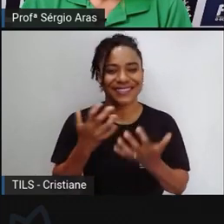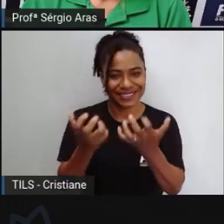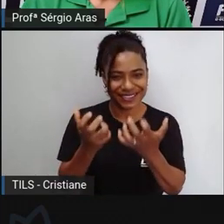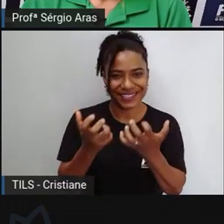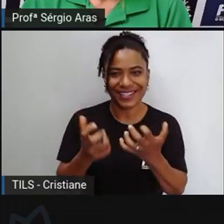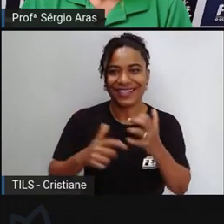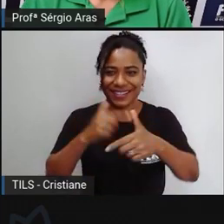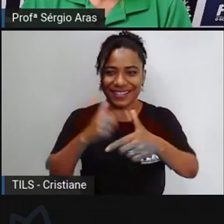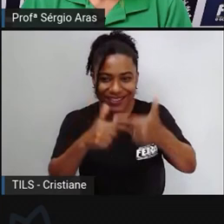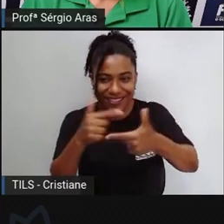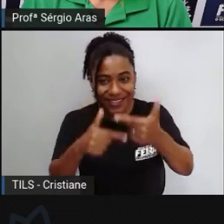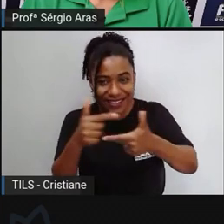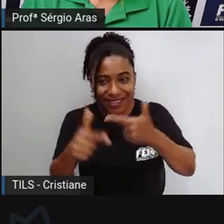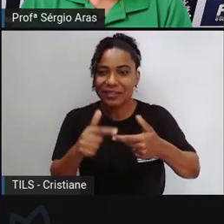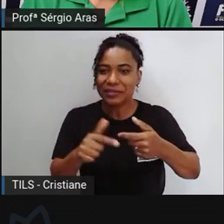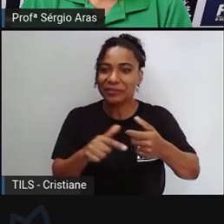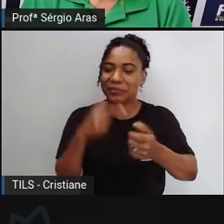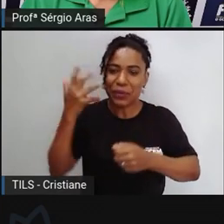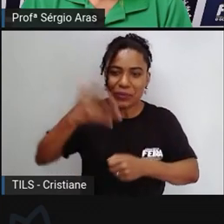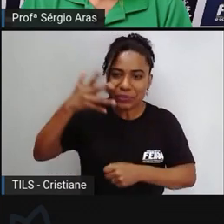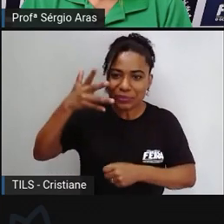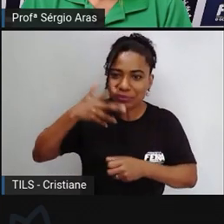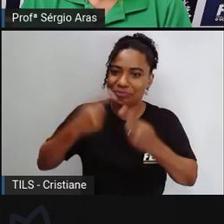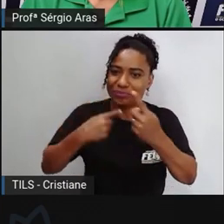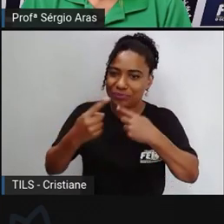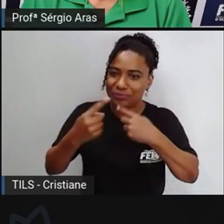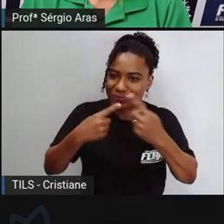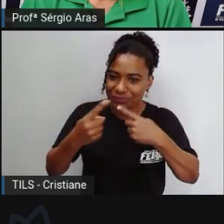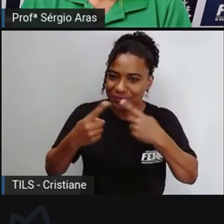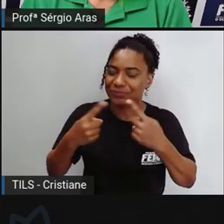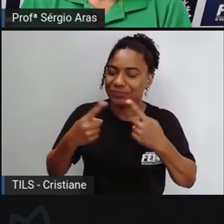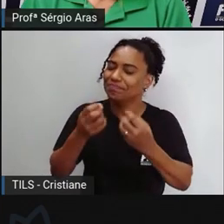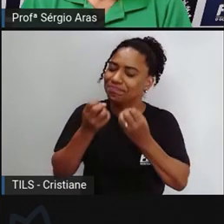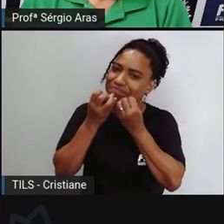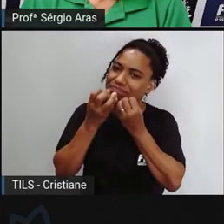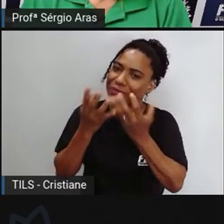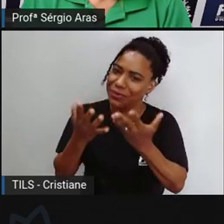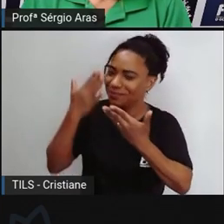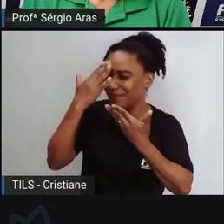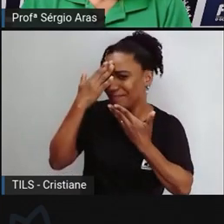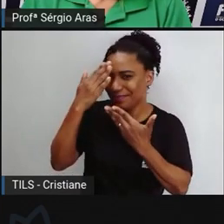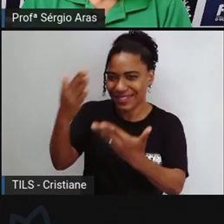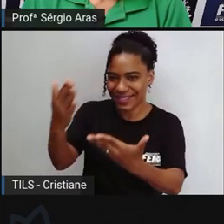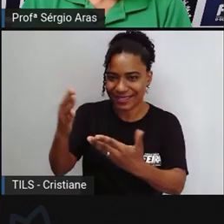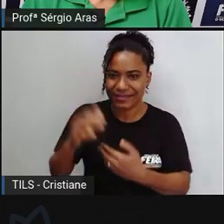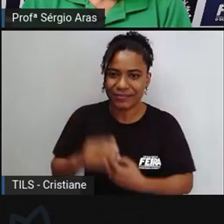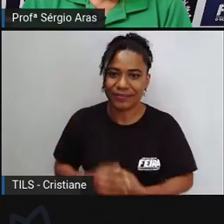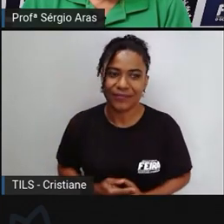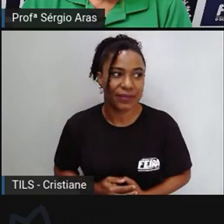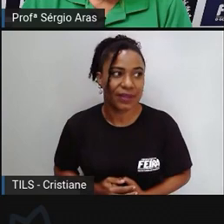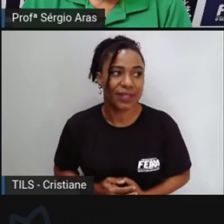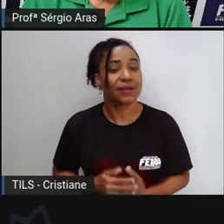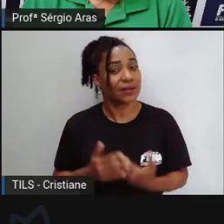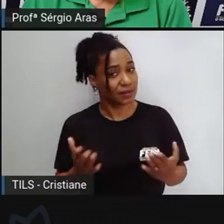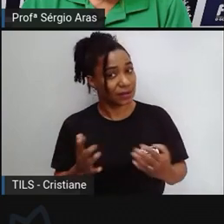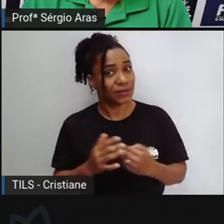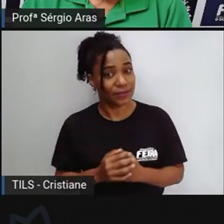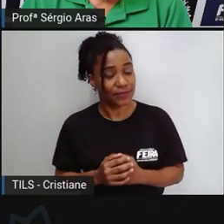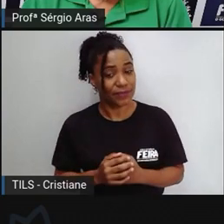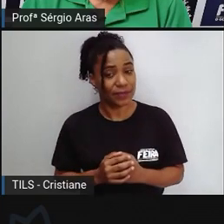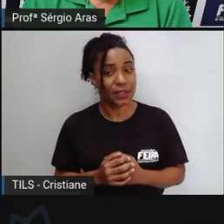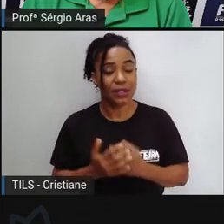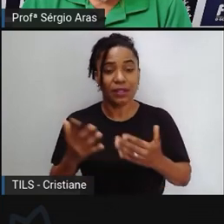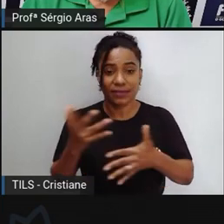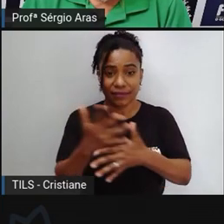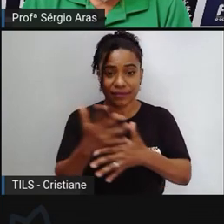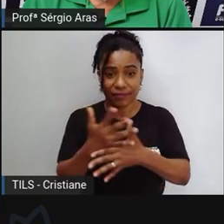o tema. Então, muito obrigado mais uma vez. Sérgio, nossa cidade tem crescido muito. Nas últimas décadas, a Feira de Santana